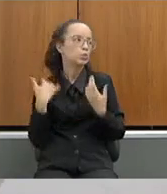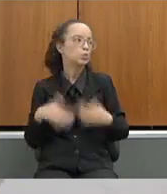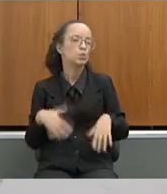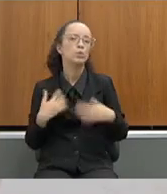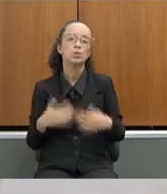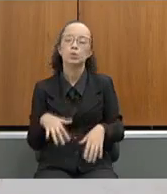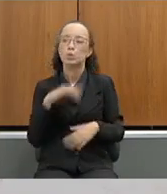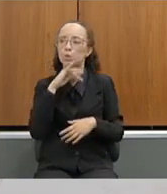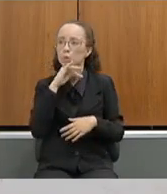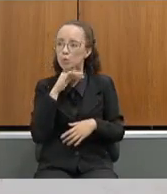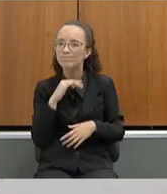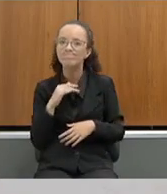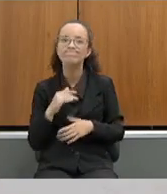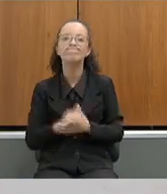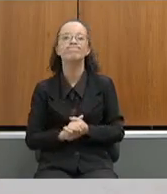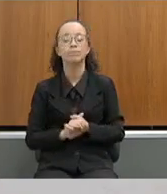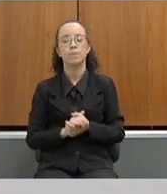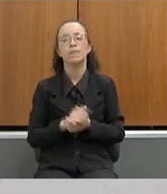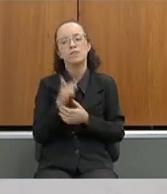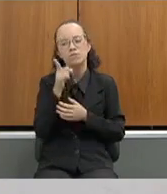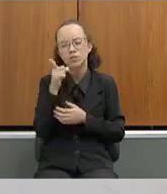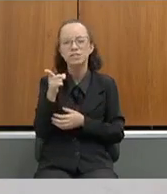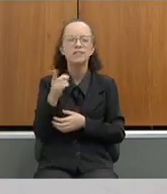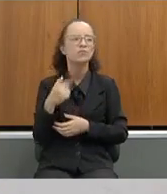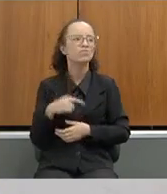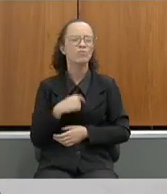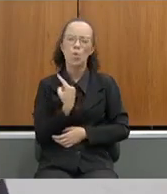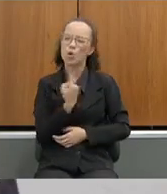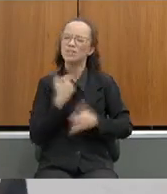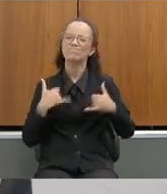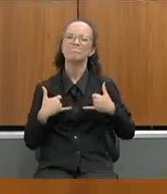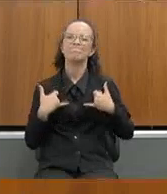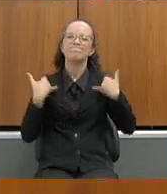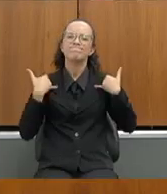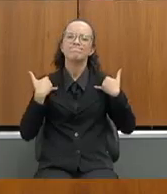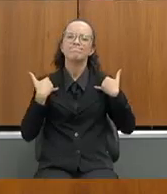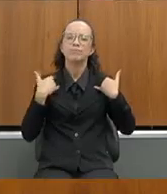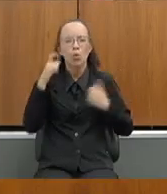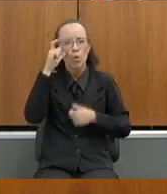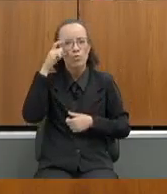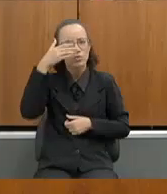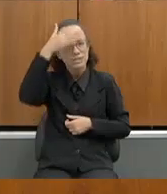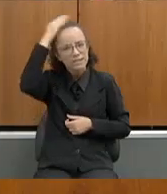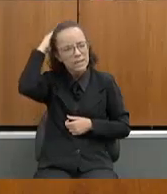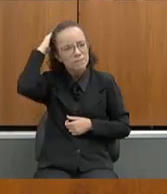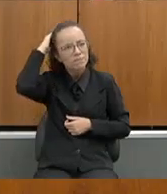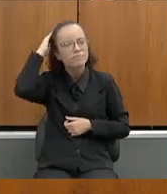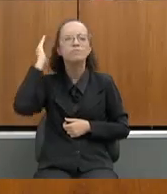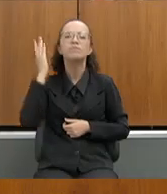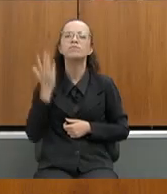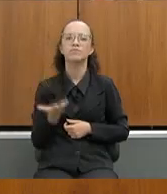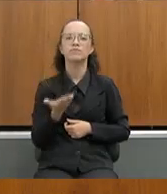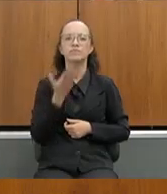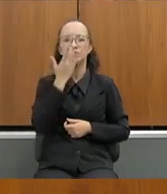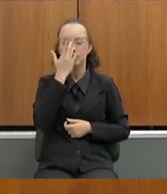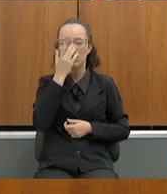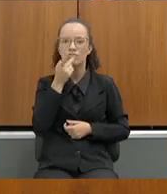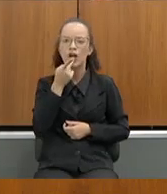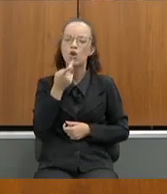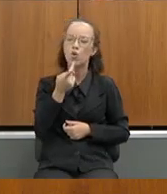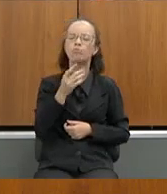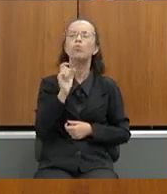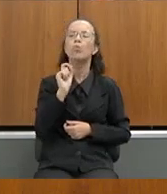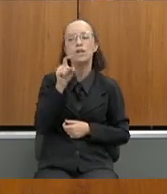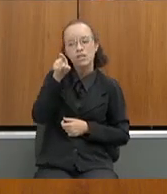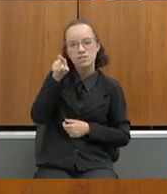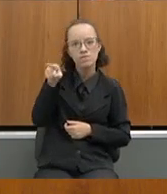Igor, você, a gente realmente ficou muito satisfeito com o governador Zema, dele ter falado que você,